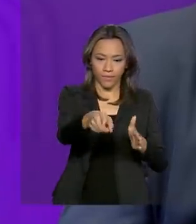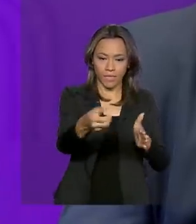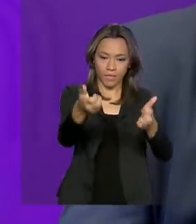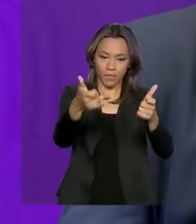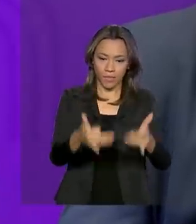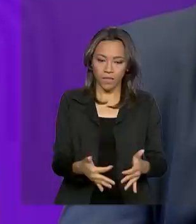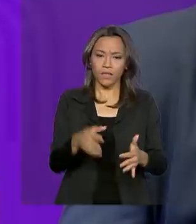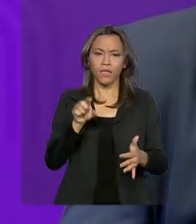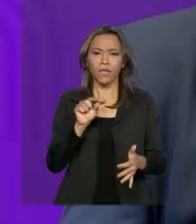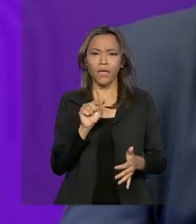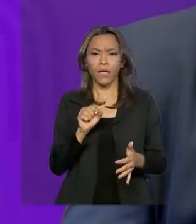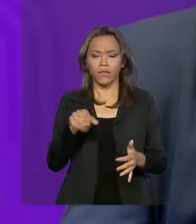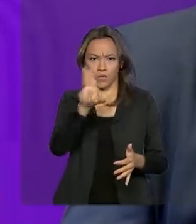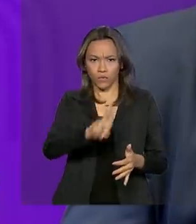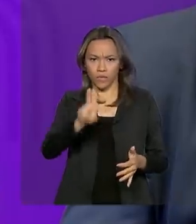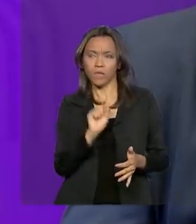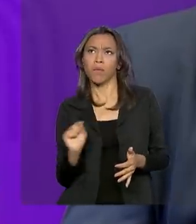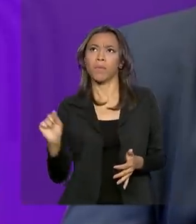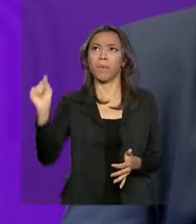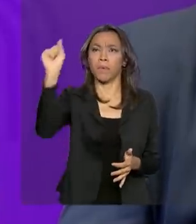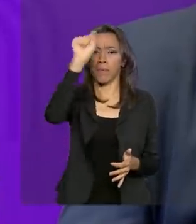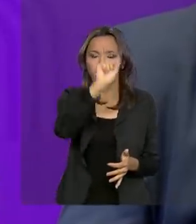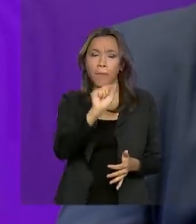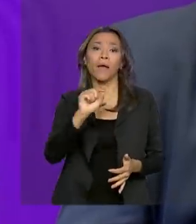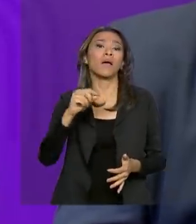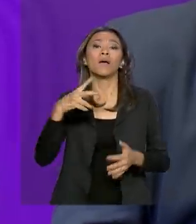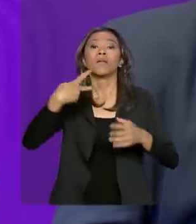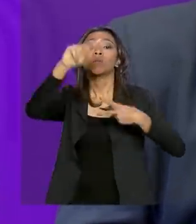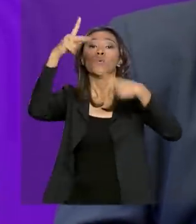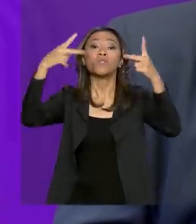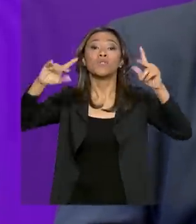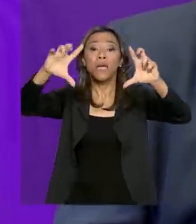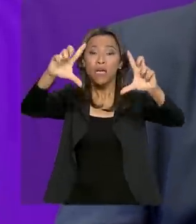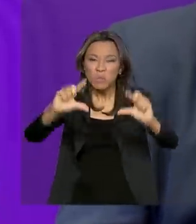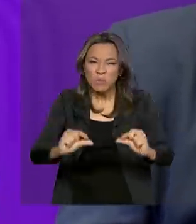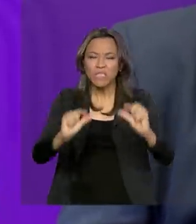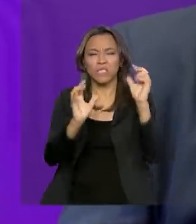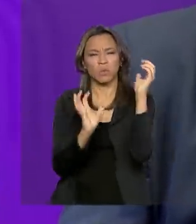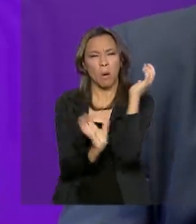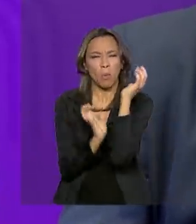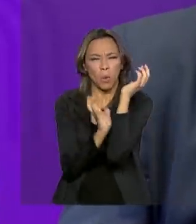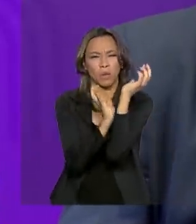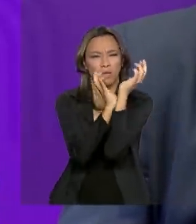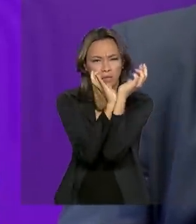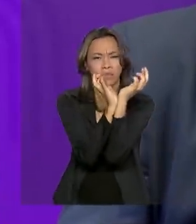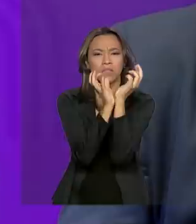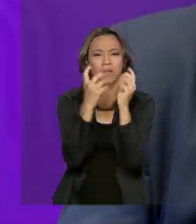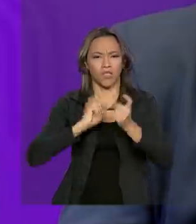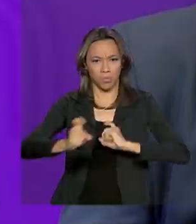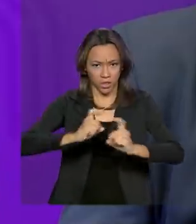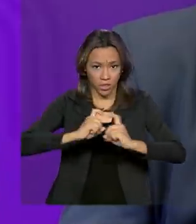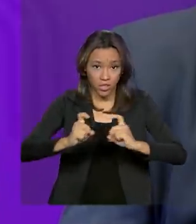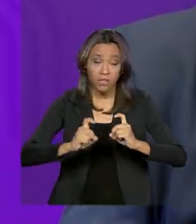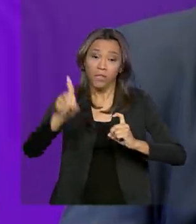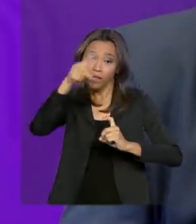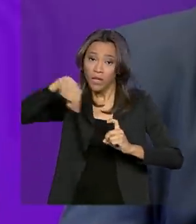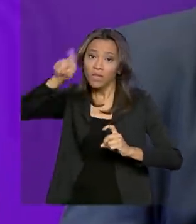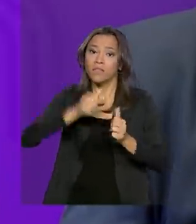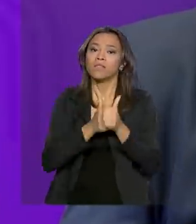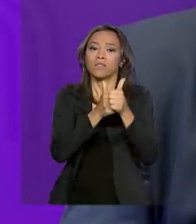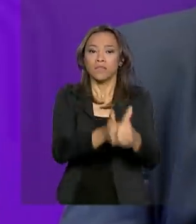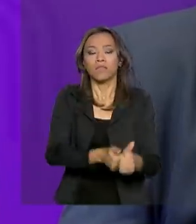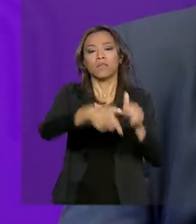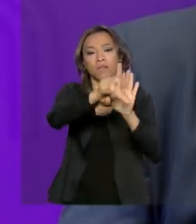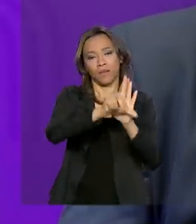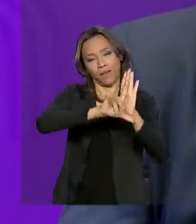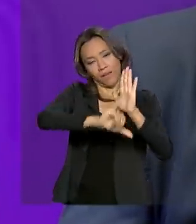instituições, mediante uma simplificação dos seus processos, uma desburocratização dos seus atos, cumpra a legislação vigente que elas